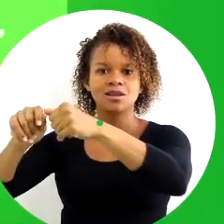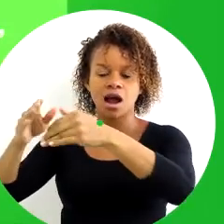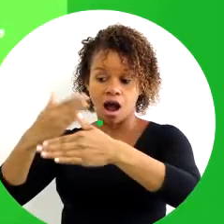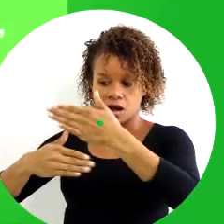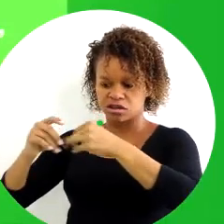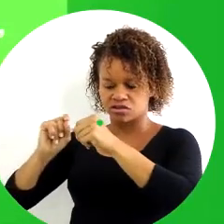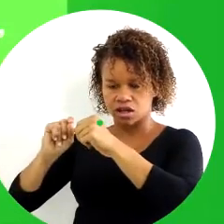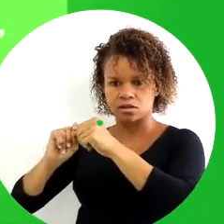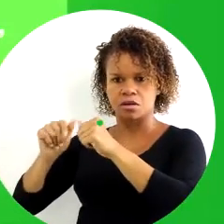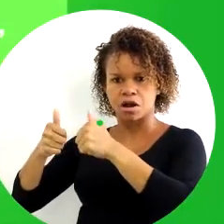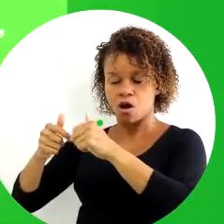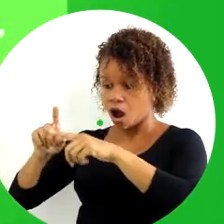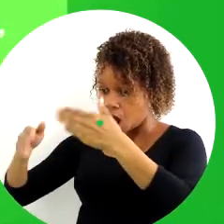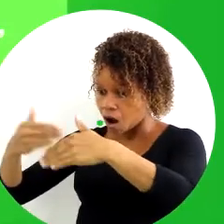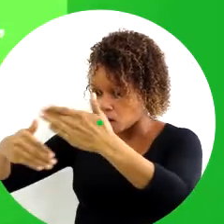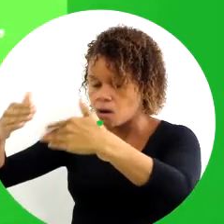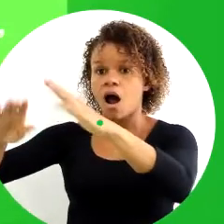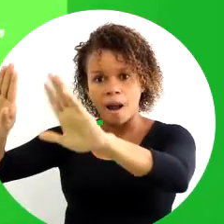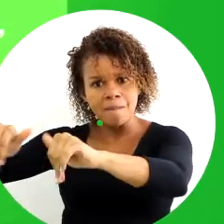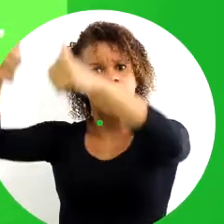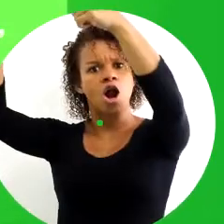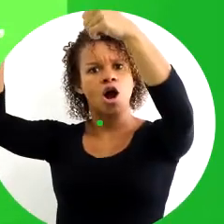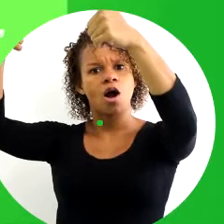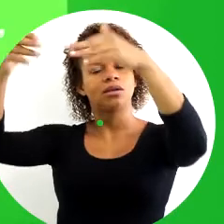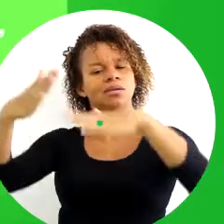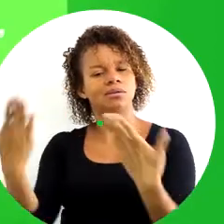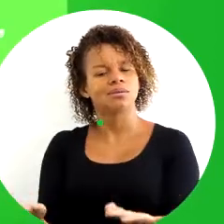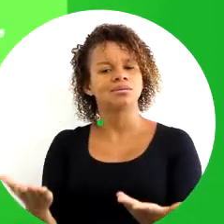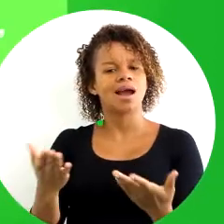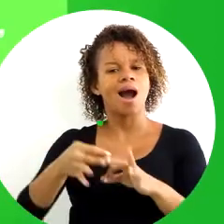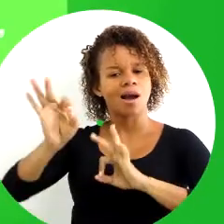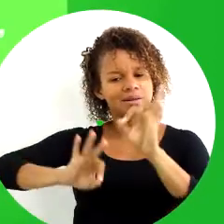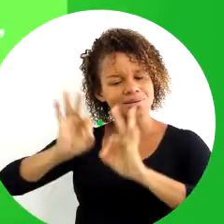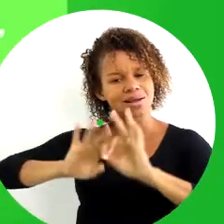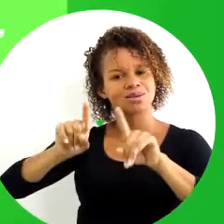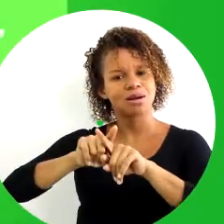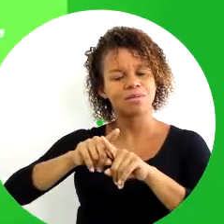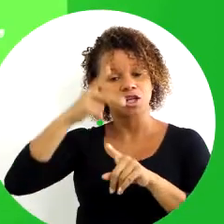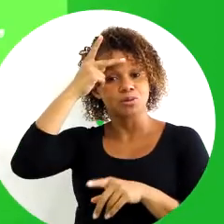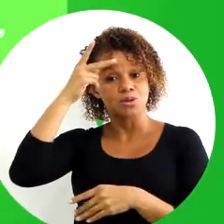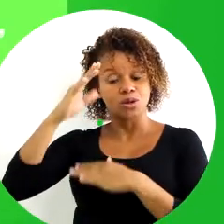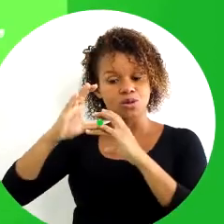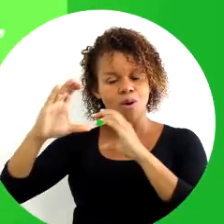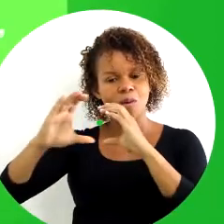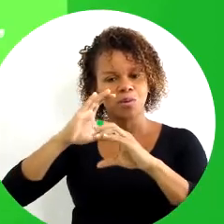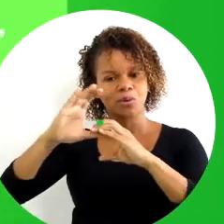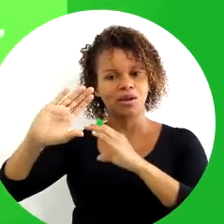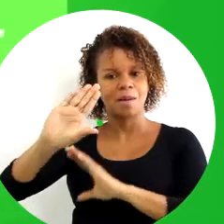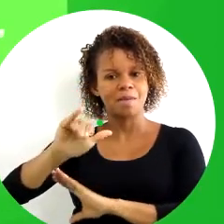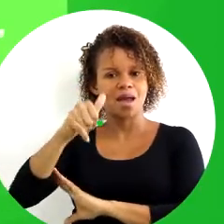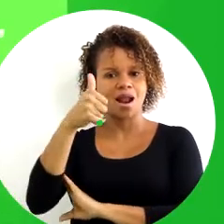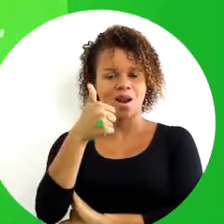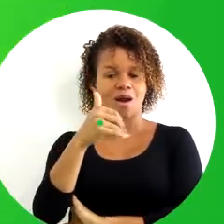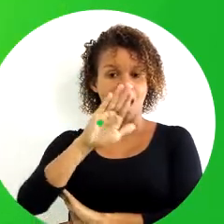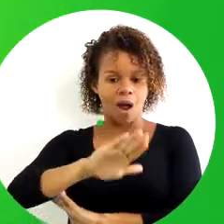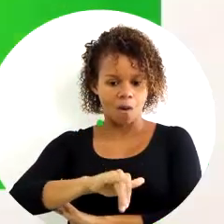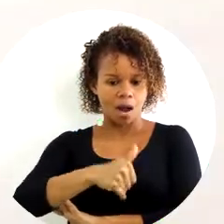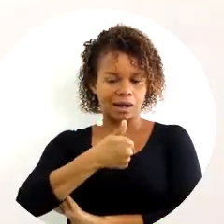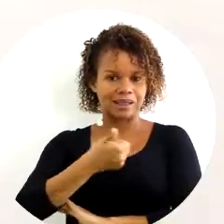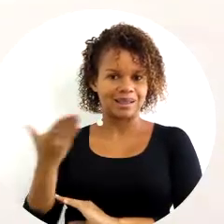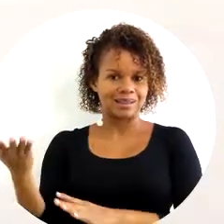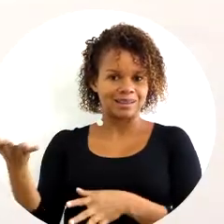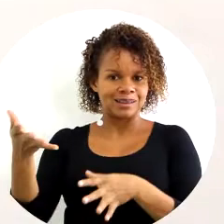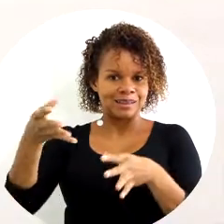o que faziam antes. Uma outra coisa também é o melhoramento da própria organização. As pessoas se comunicam melhor. A qualidade